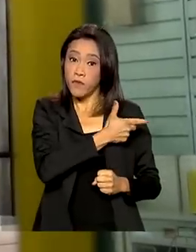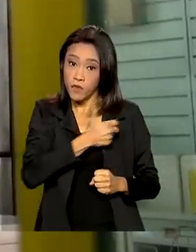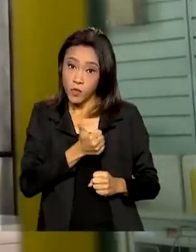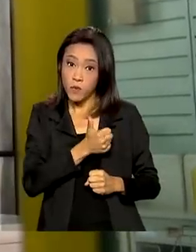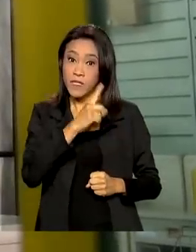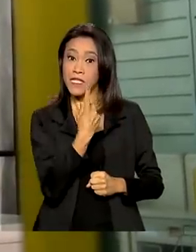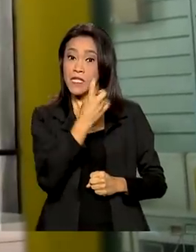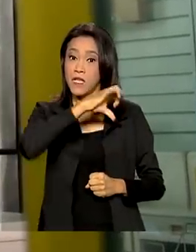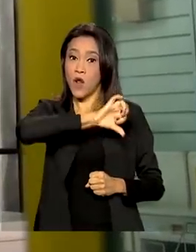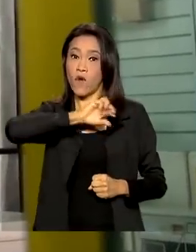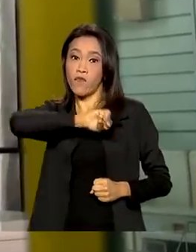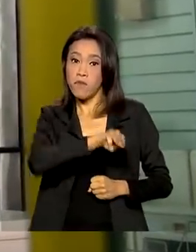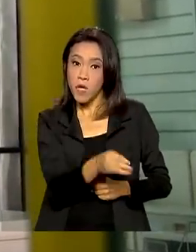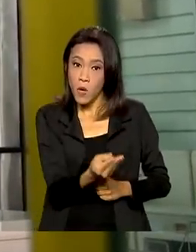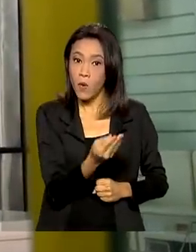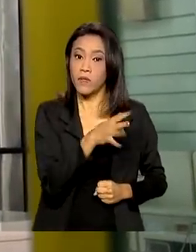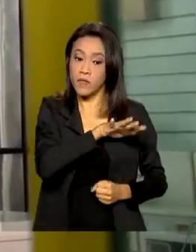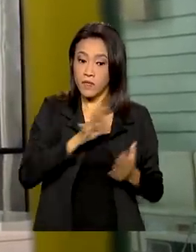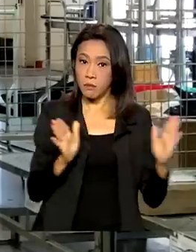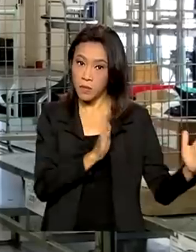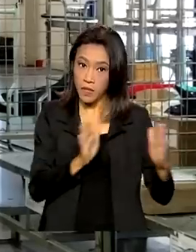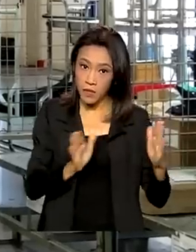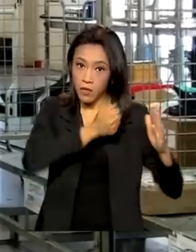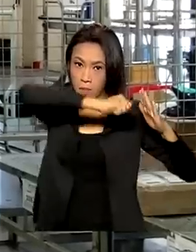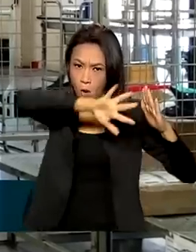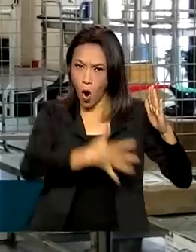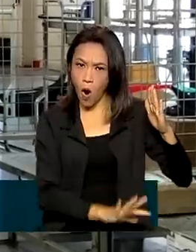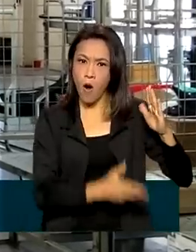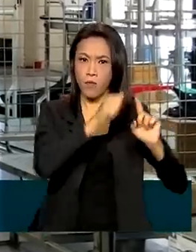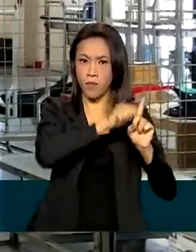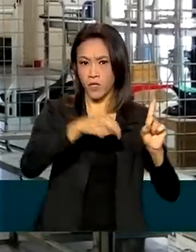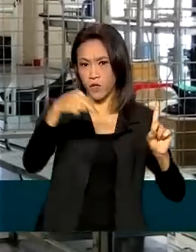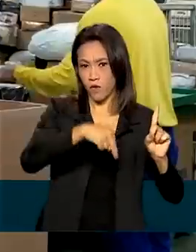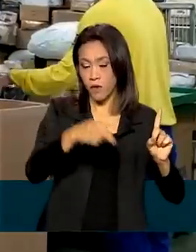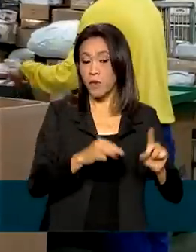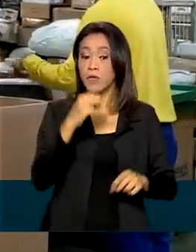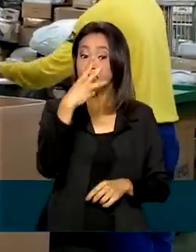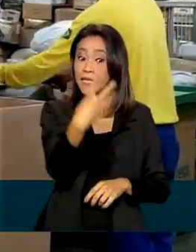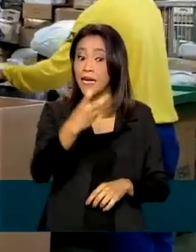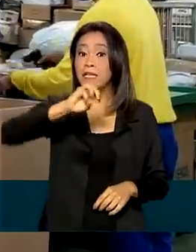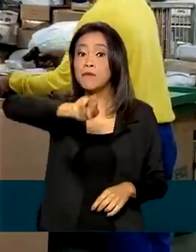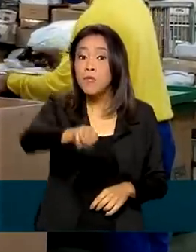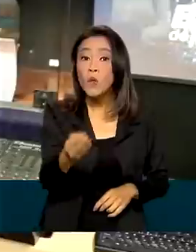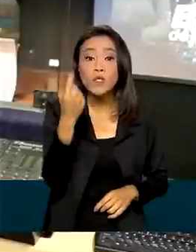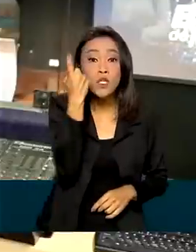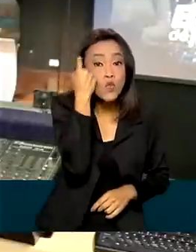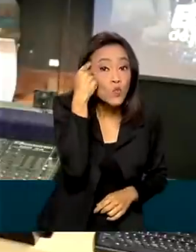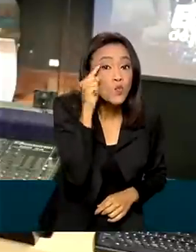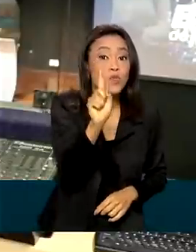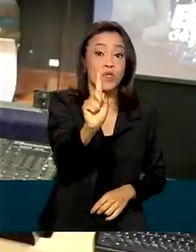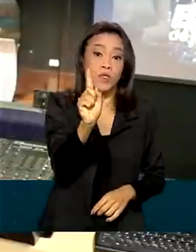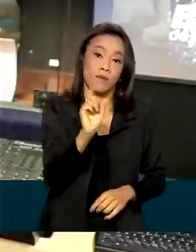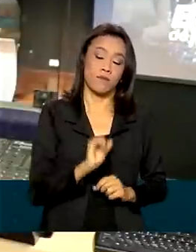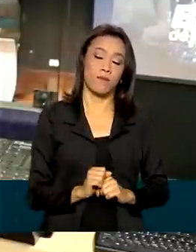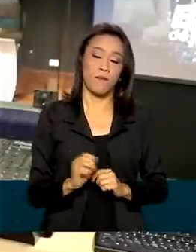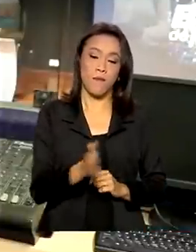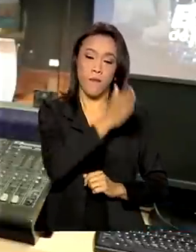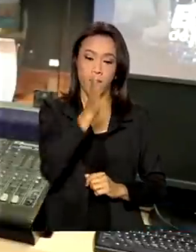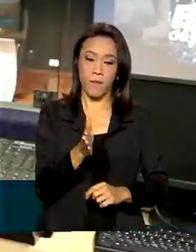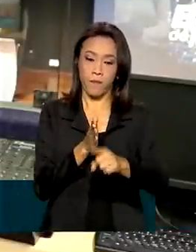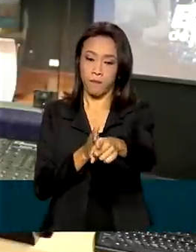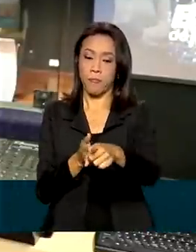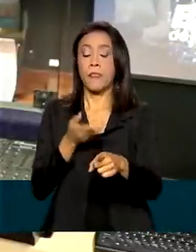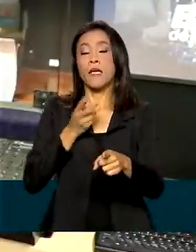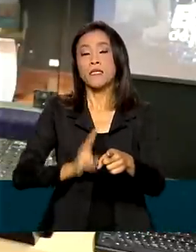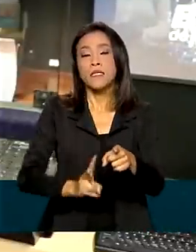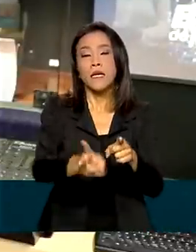de encomendas postadas no período da Black Friday, sendo mais de 3 milhões em apenas um dia. Cada vez mais os